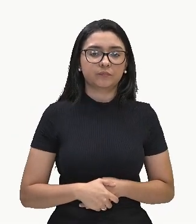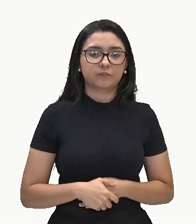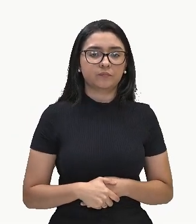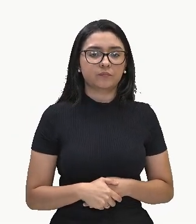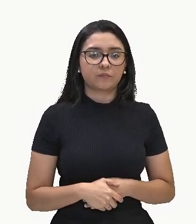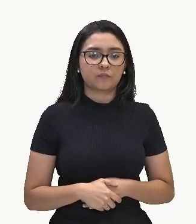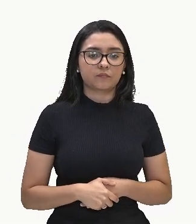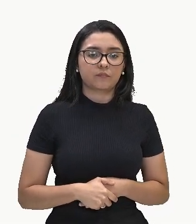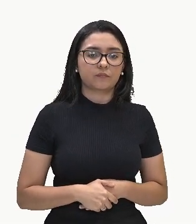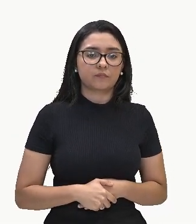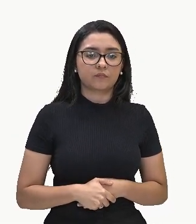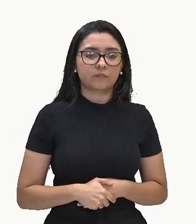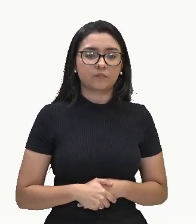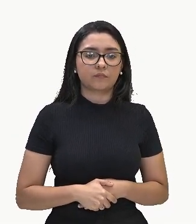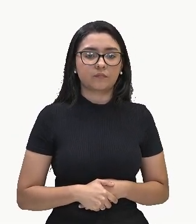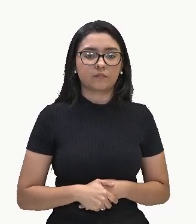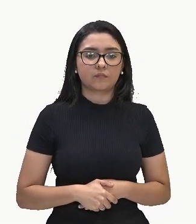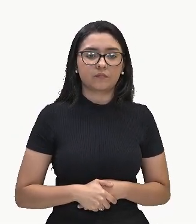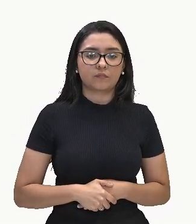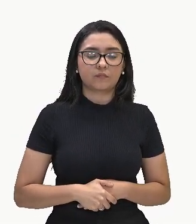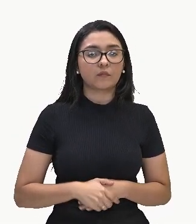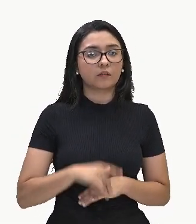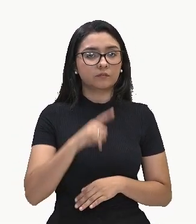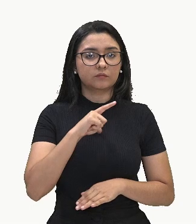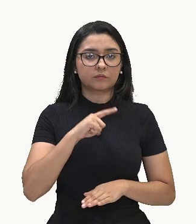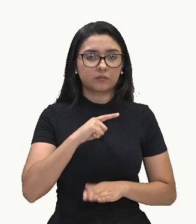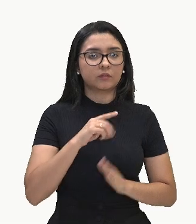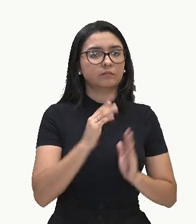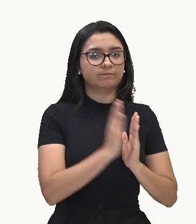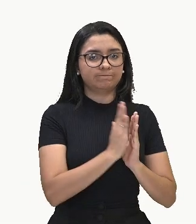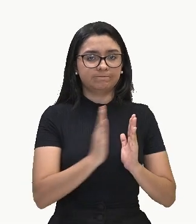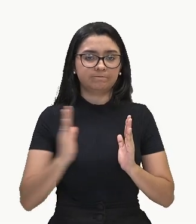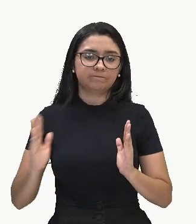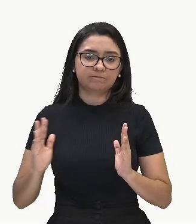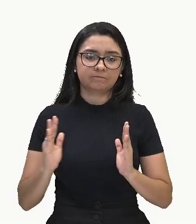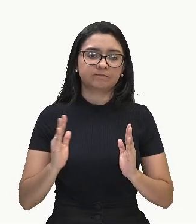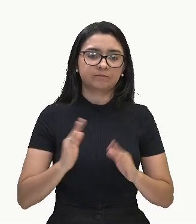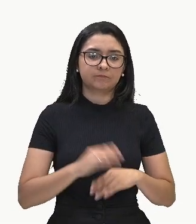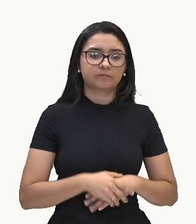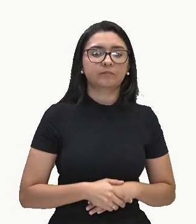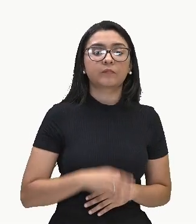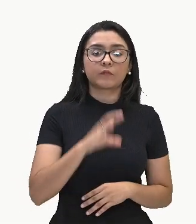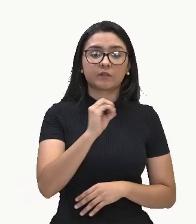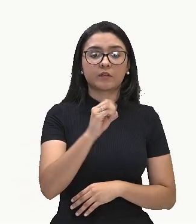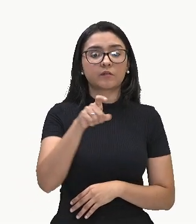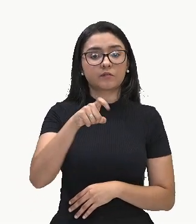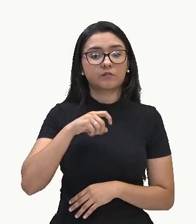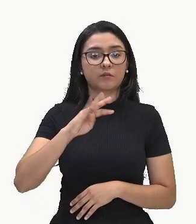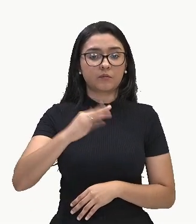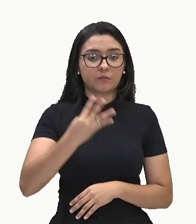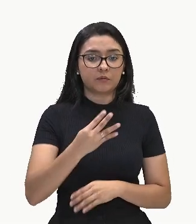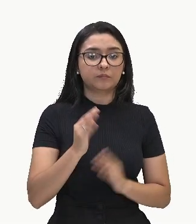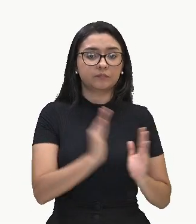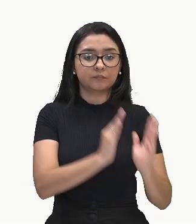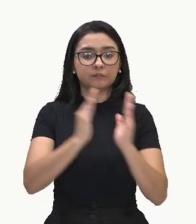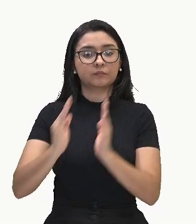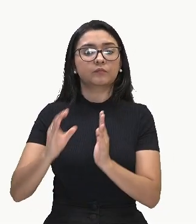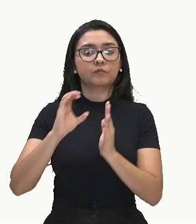tá? Vindo na ordem. Então, o 0X⁴ vai estar aqui e o